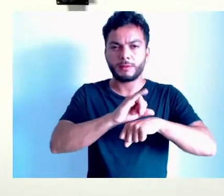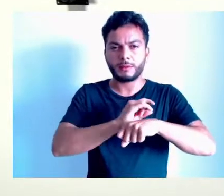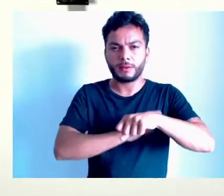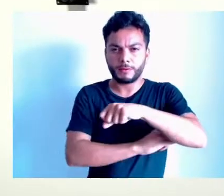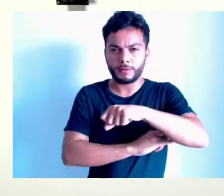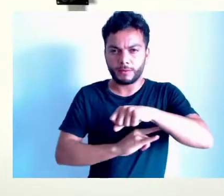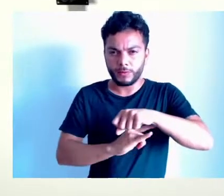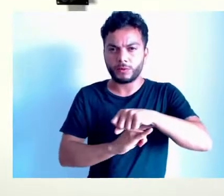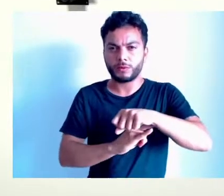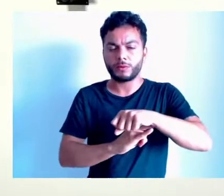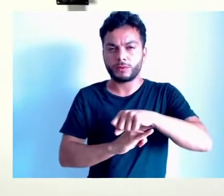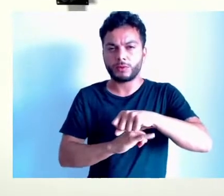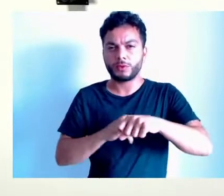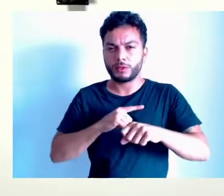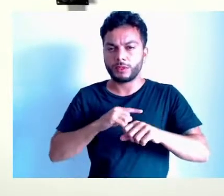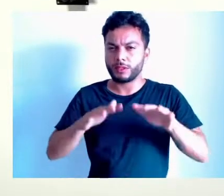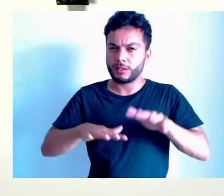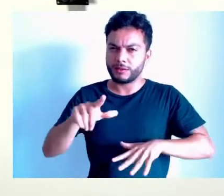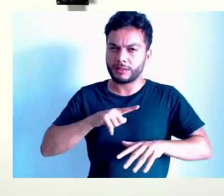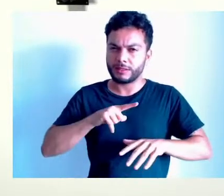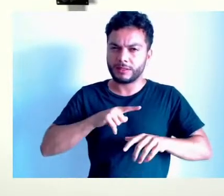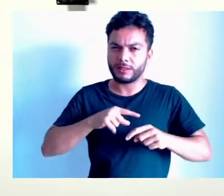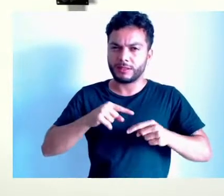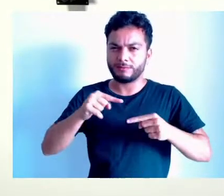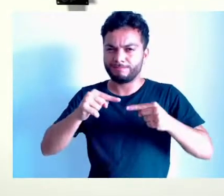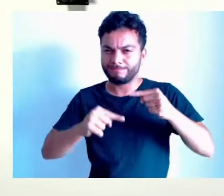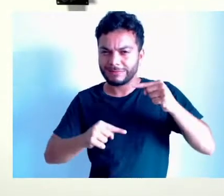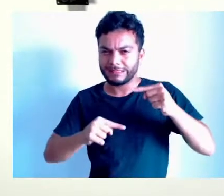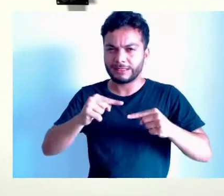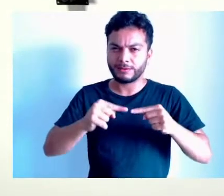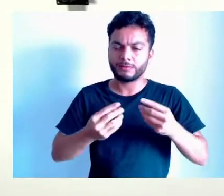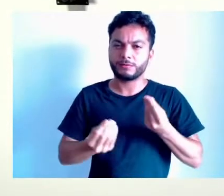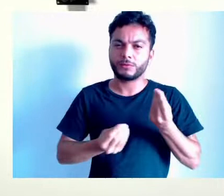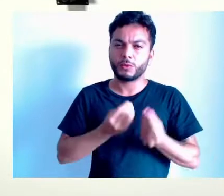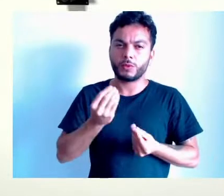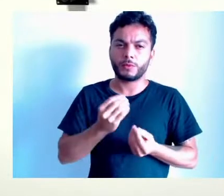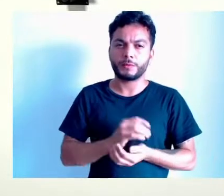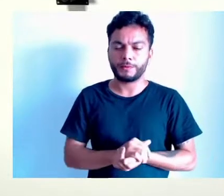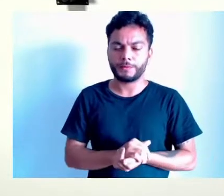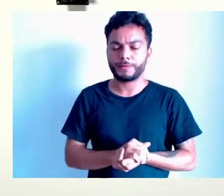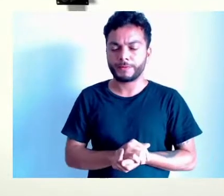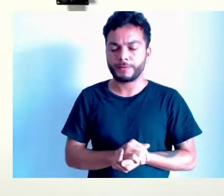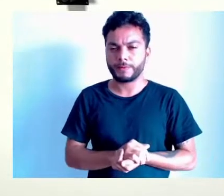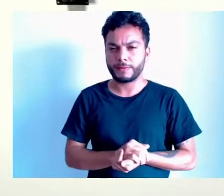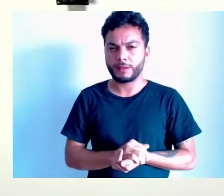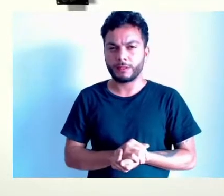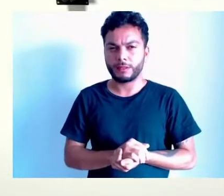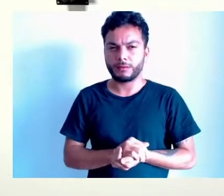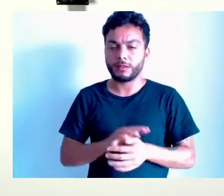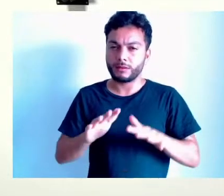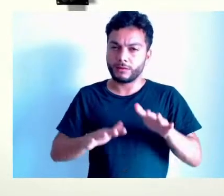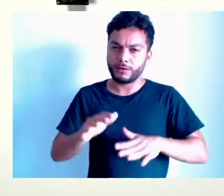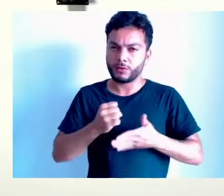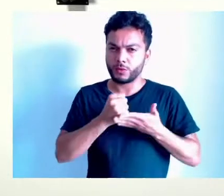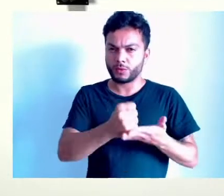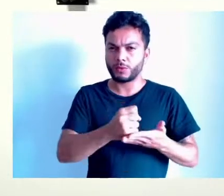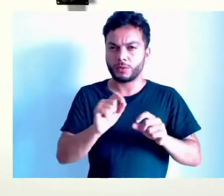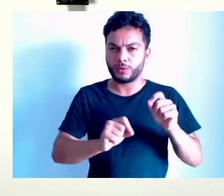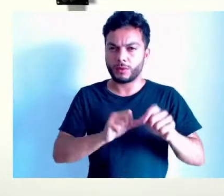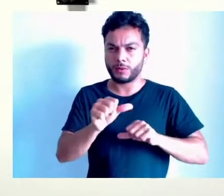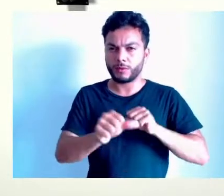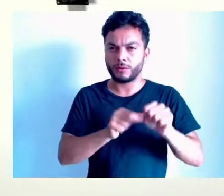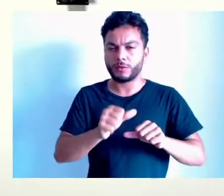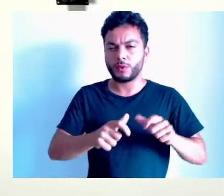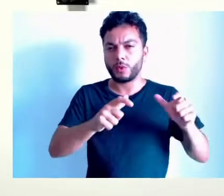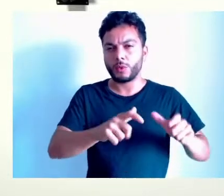A diferença dava quase dois metros de volume de água. Então, assim, tem culpa, sim, ajudou, ajudou a transformar aquele pasto, mas a gente